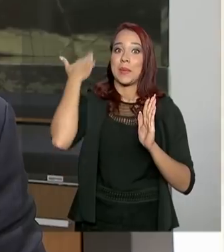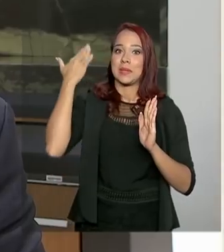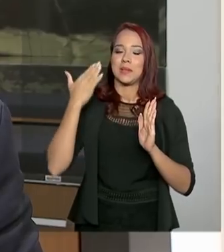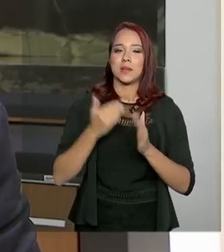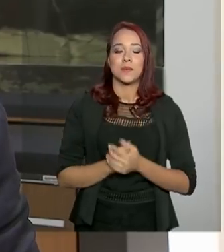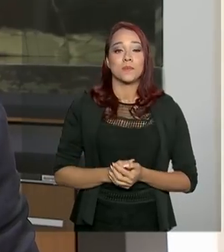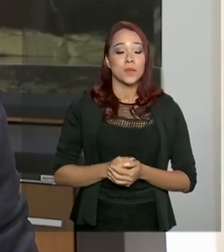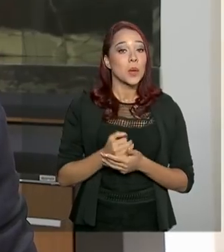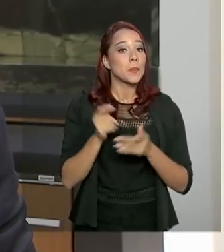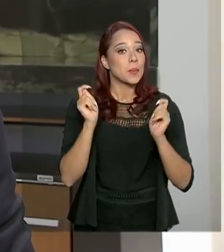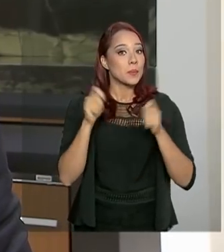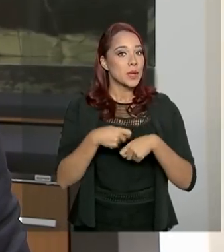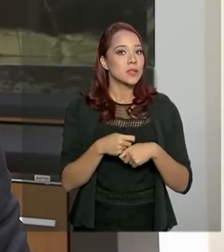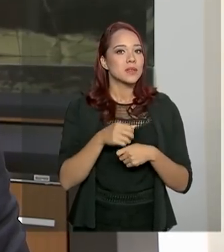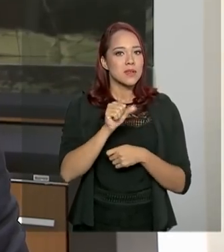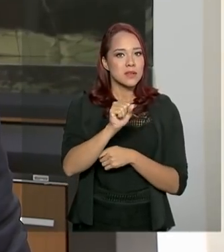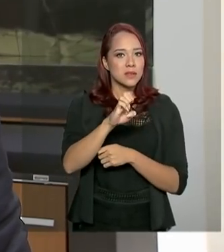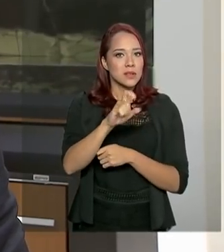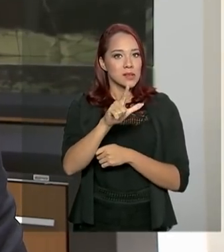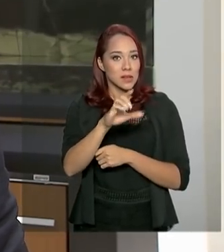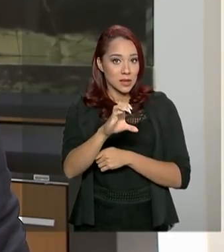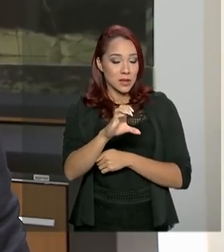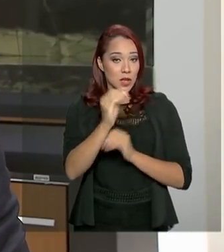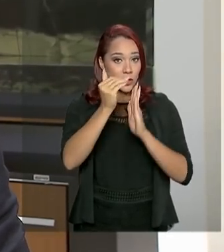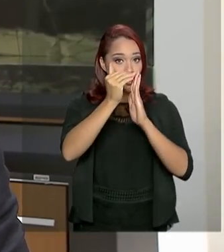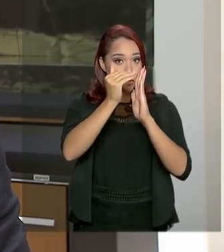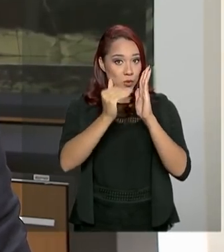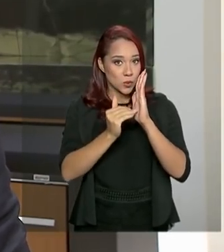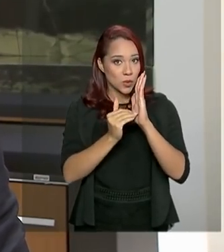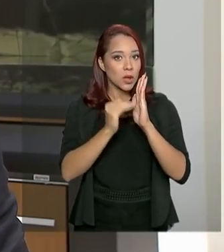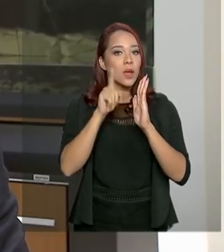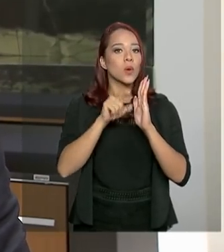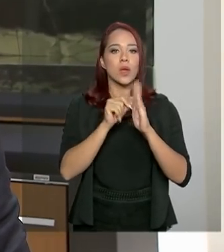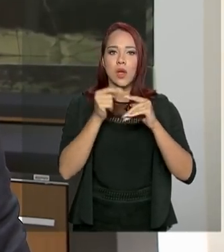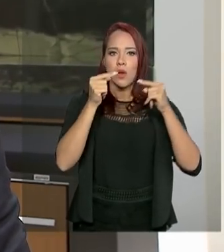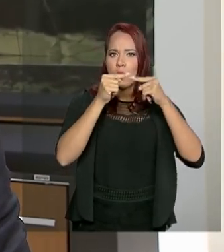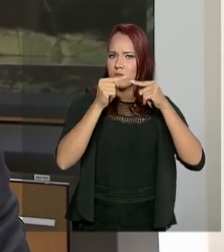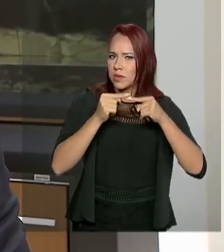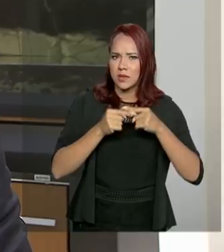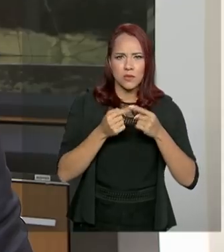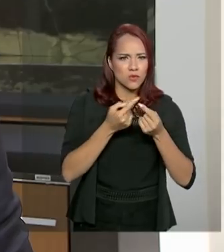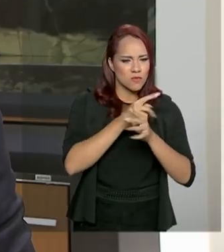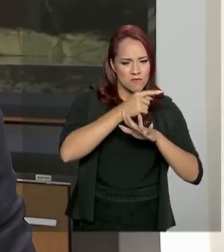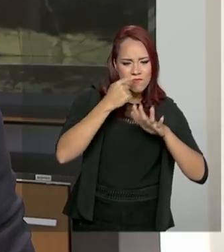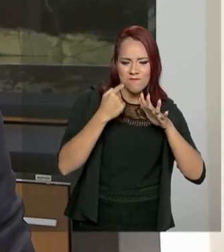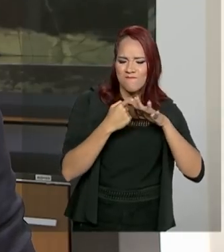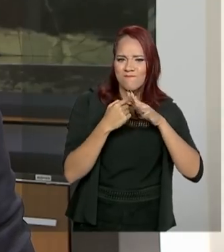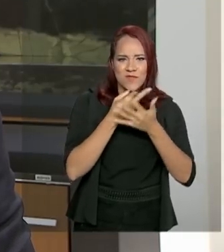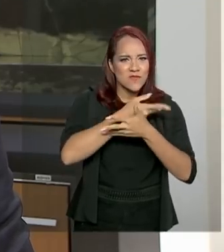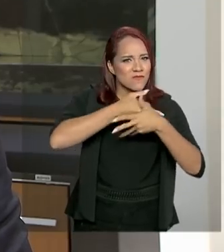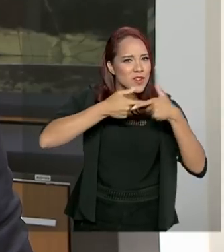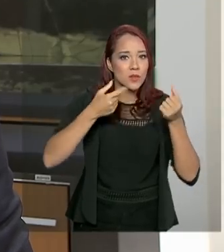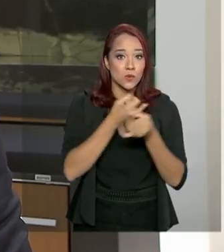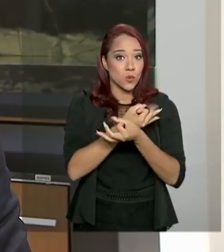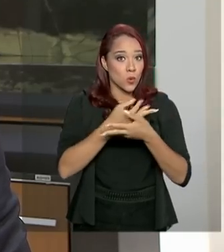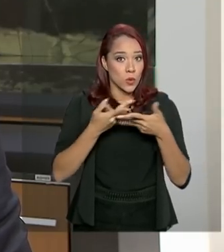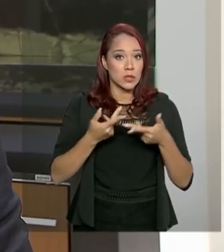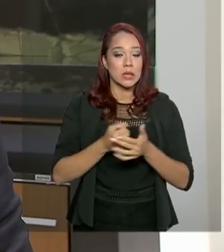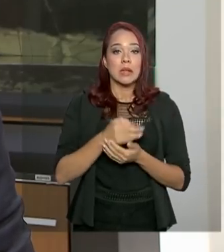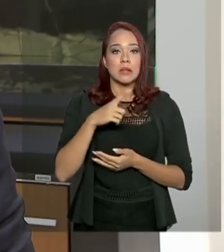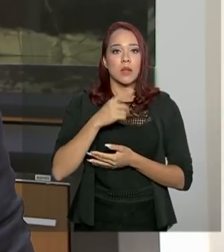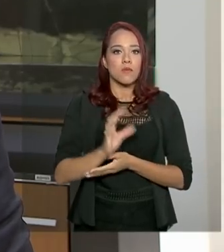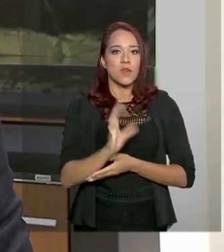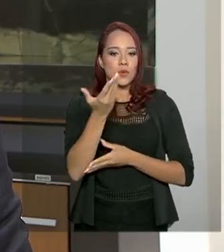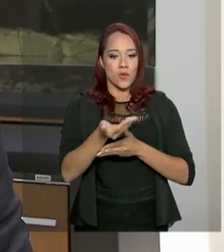que a Selic caia e fique baixo por um tempo é uma combinação de fatores. Tem uma parte que é o fator